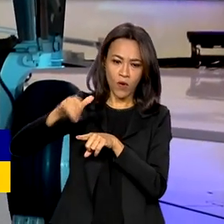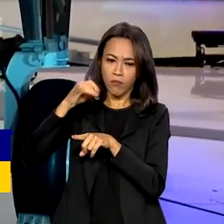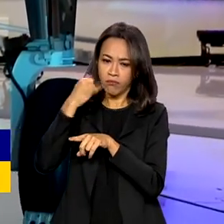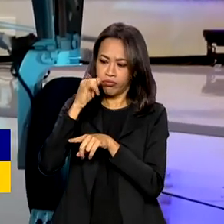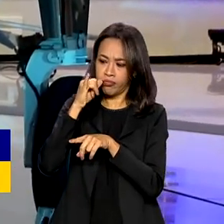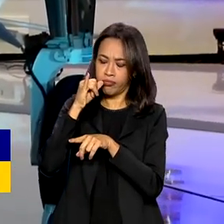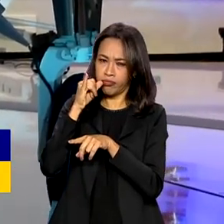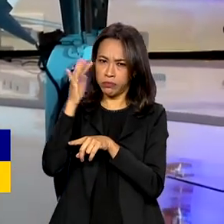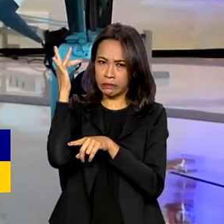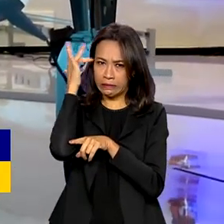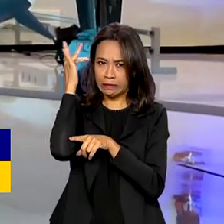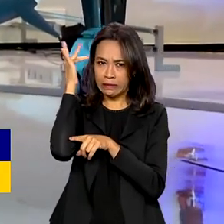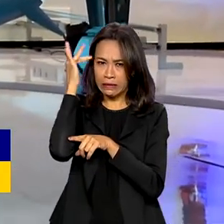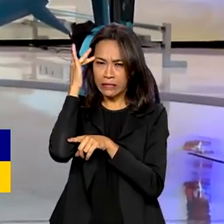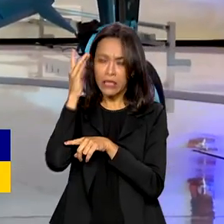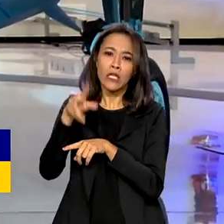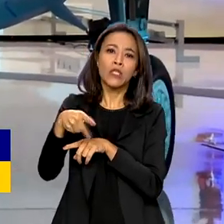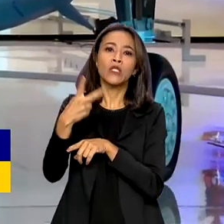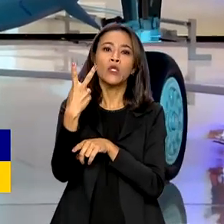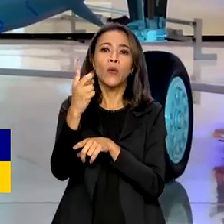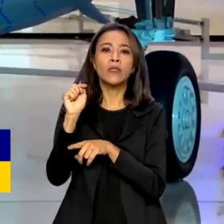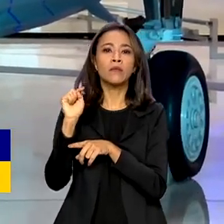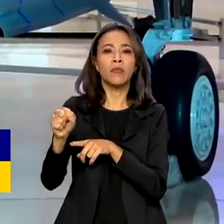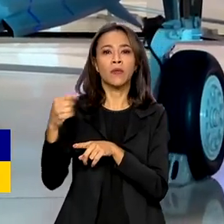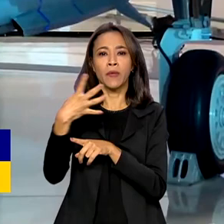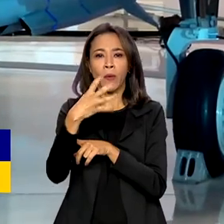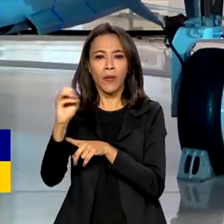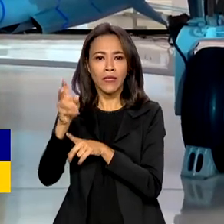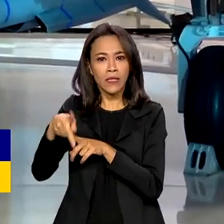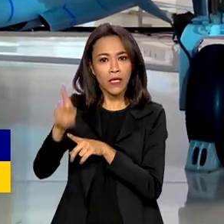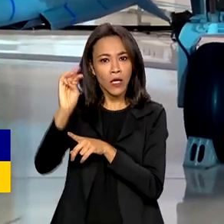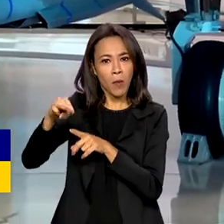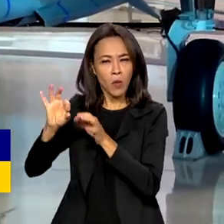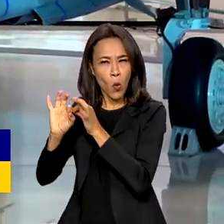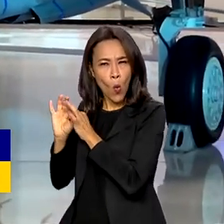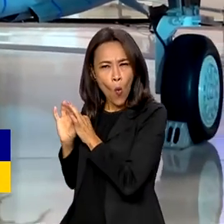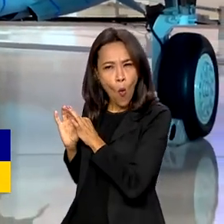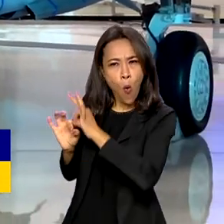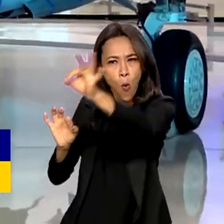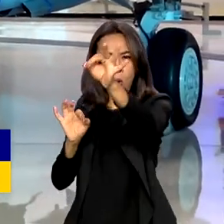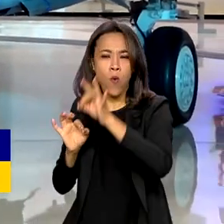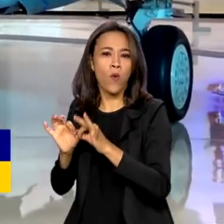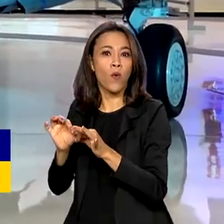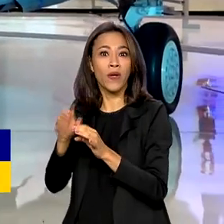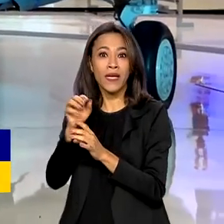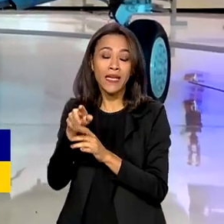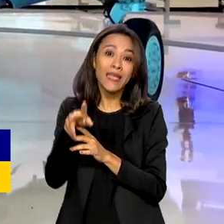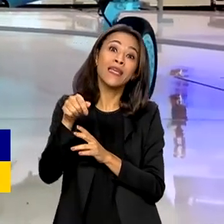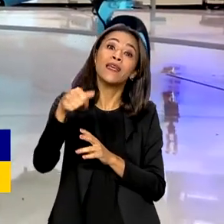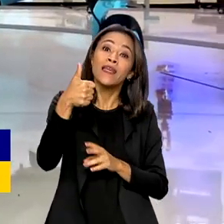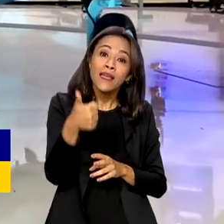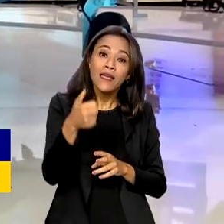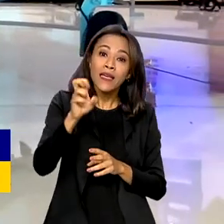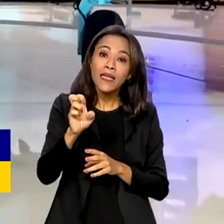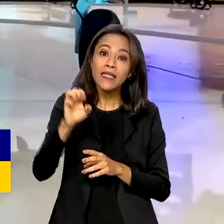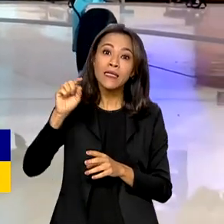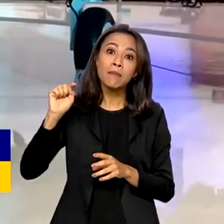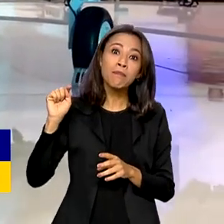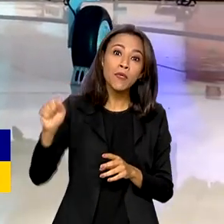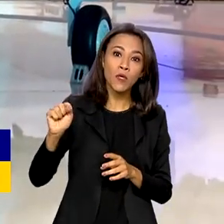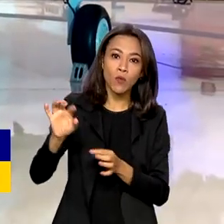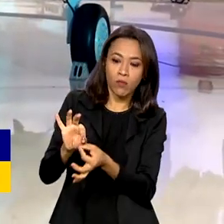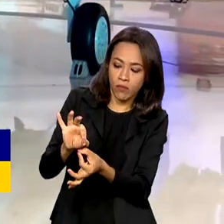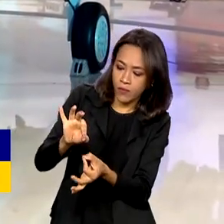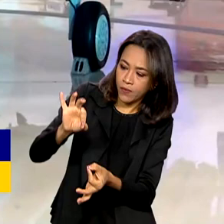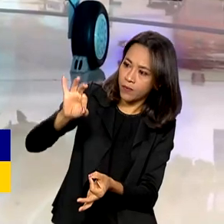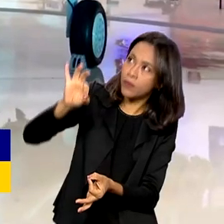consegue alcançar até 2.400 km por hora e pode ultrapassar 15 mil metros de altitude. Bom, e se